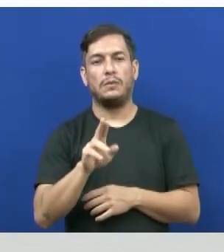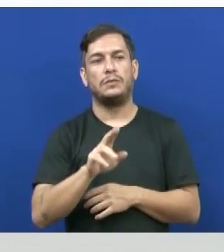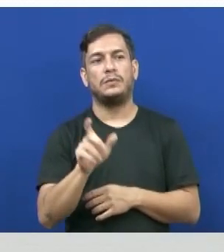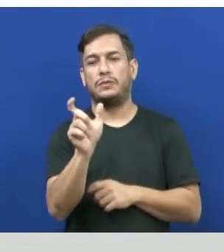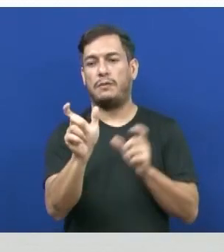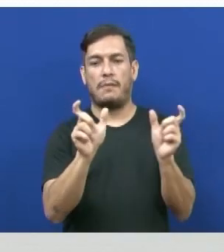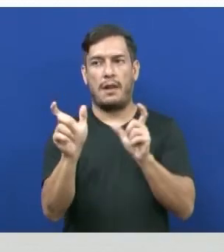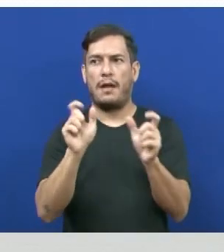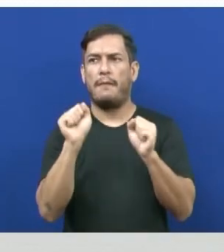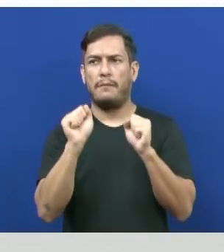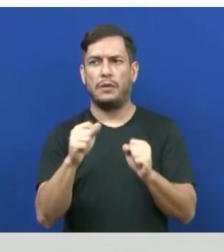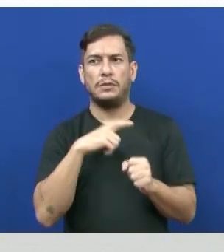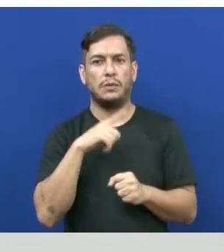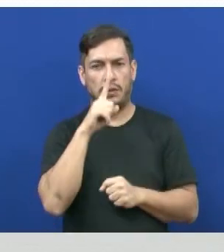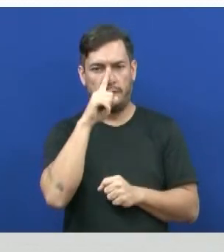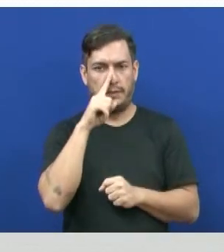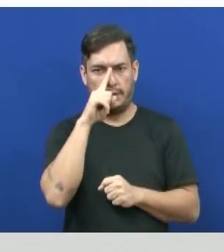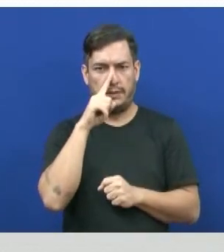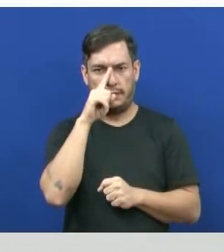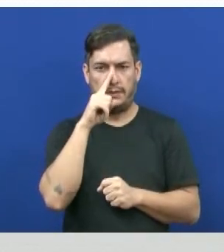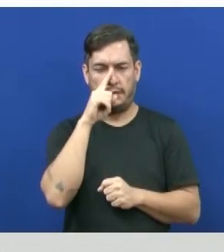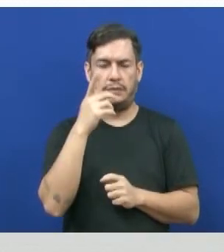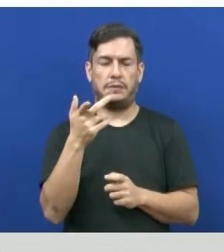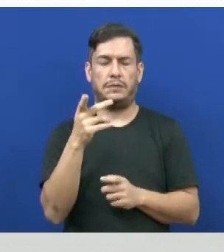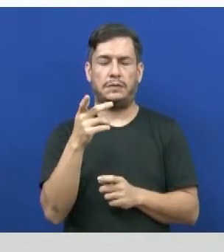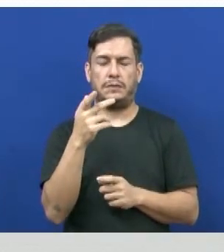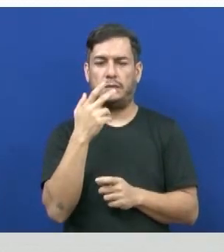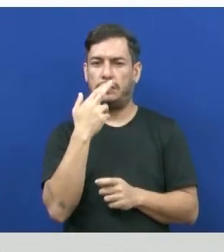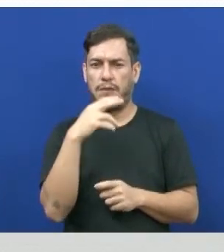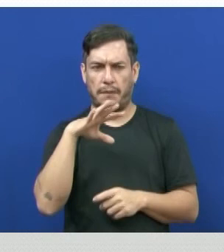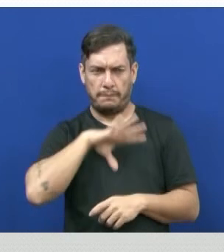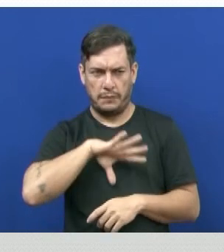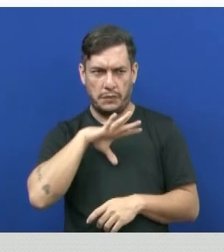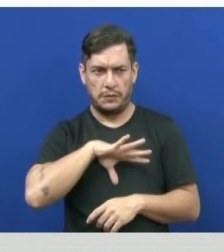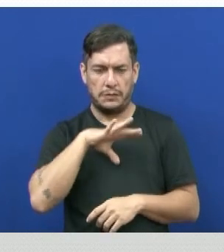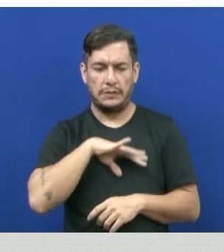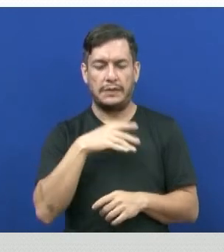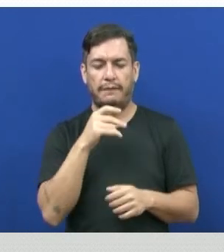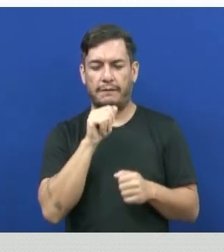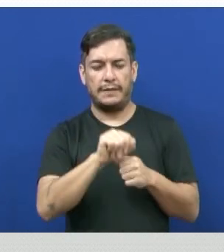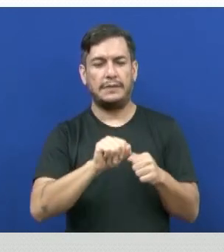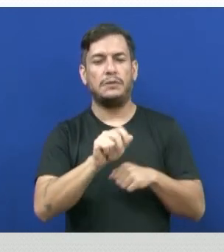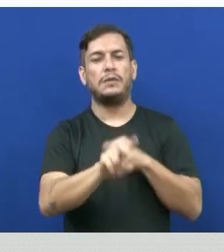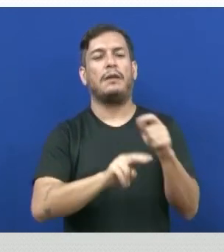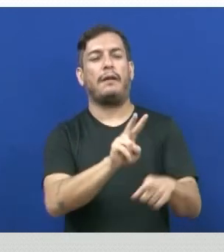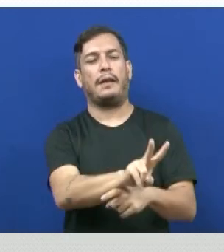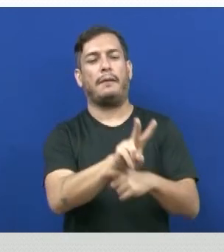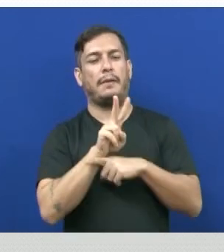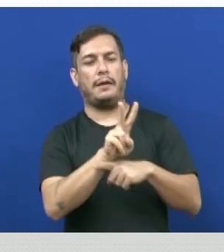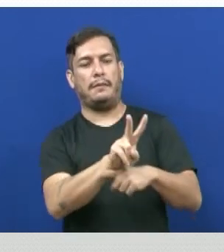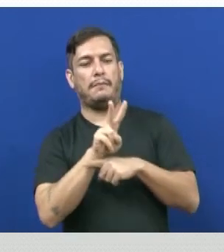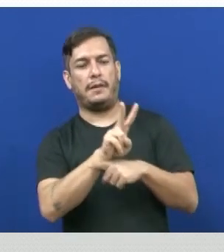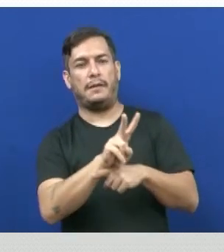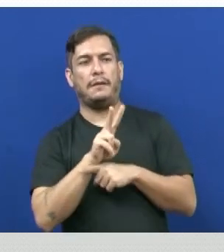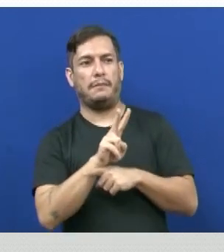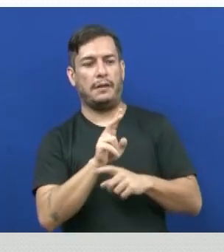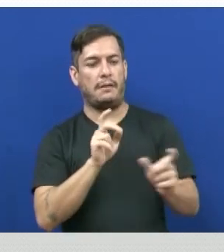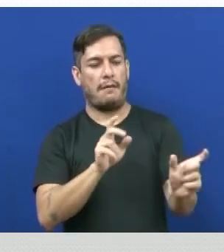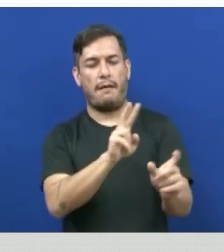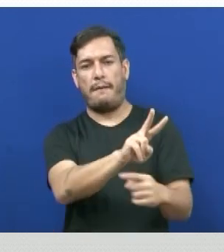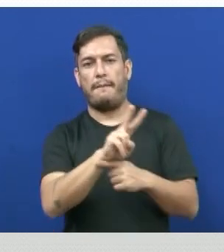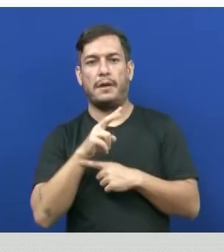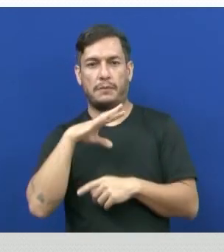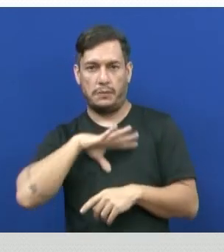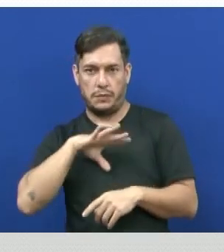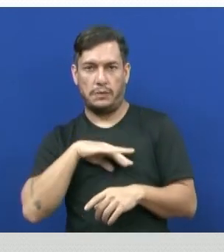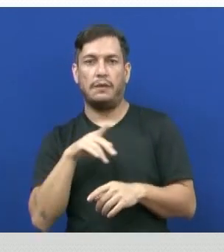colocar em perigo a língua portuguesa? Se a gente ficar fazendo muitos empréstimos, vai chegar um momento onde a gente só vai usar